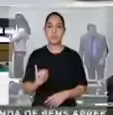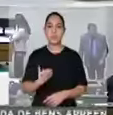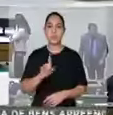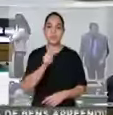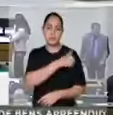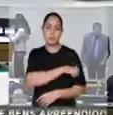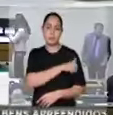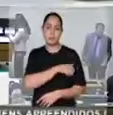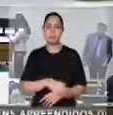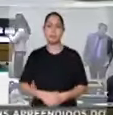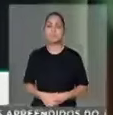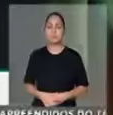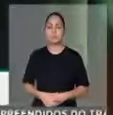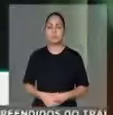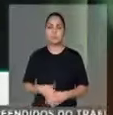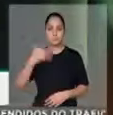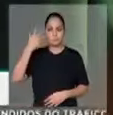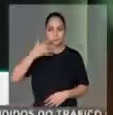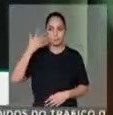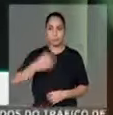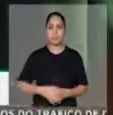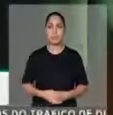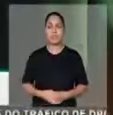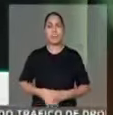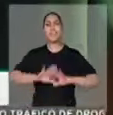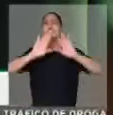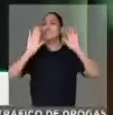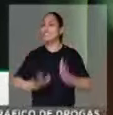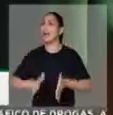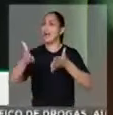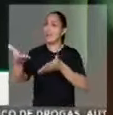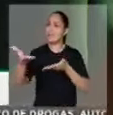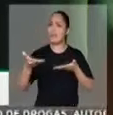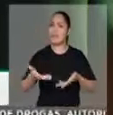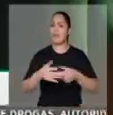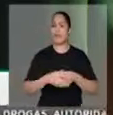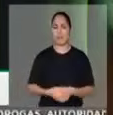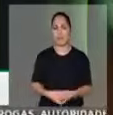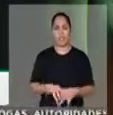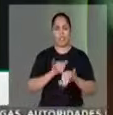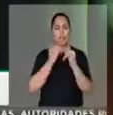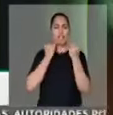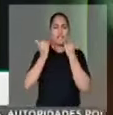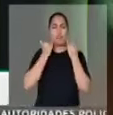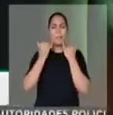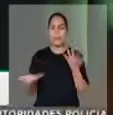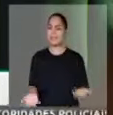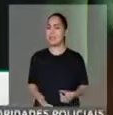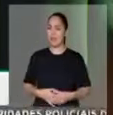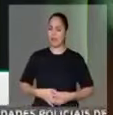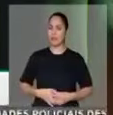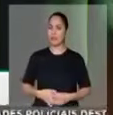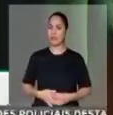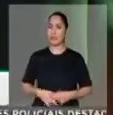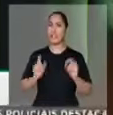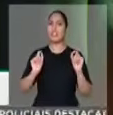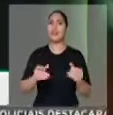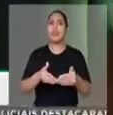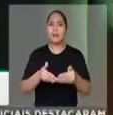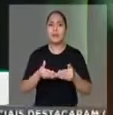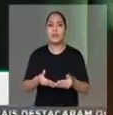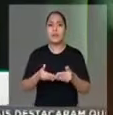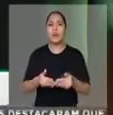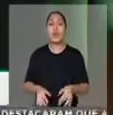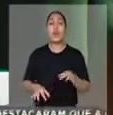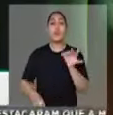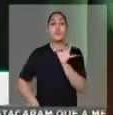Que a casa acaba de receber da medida de